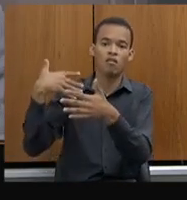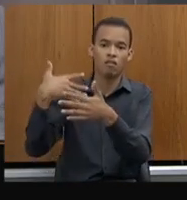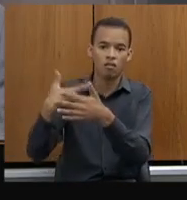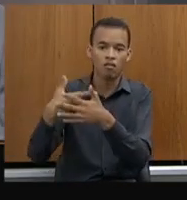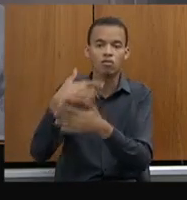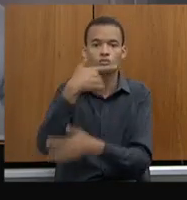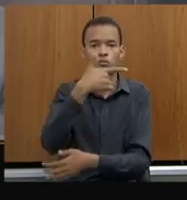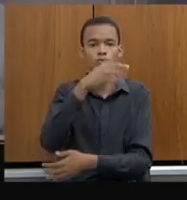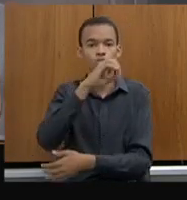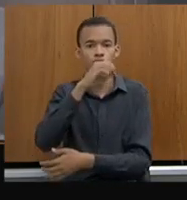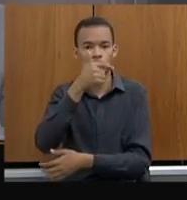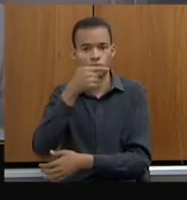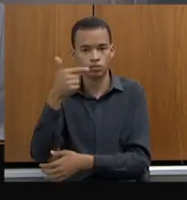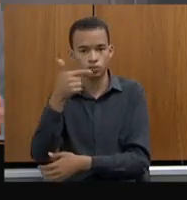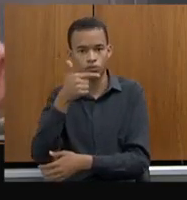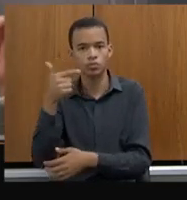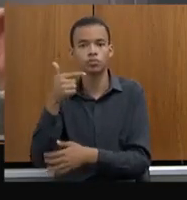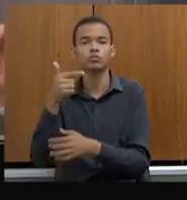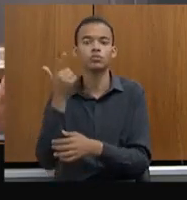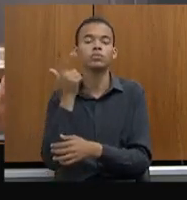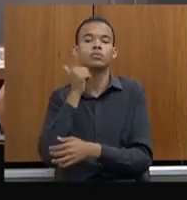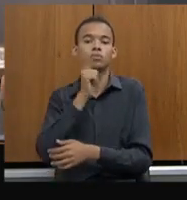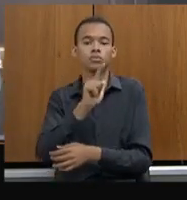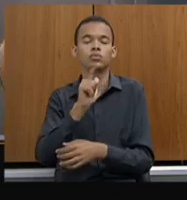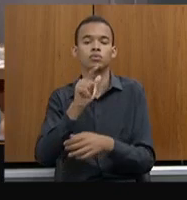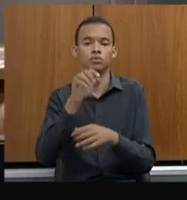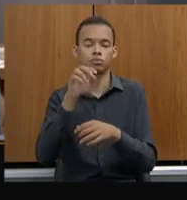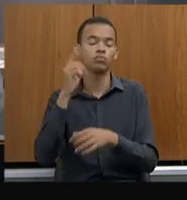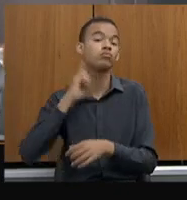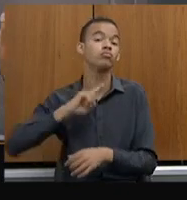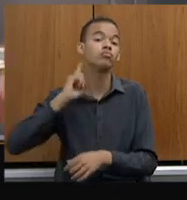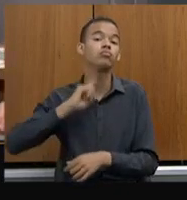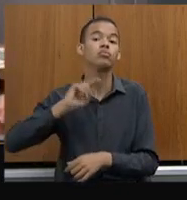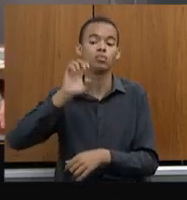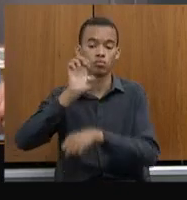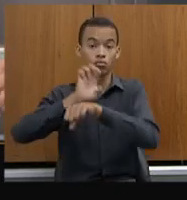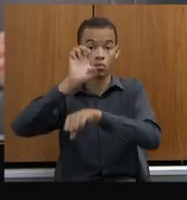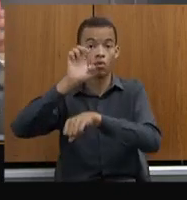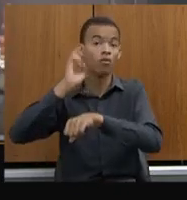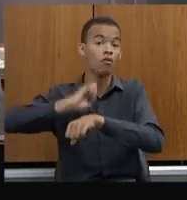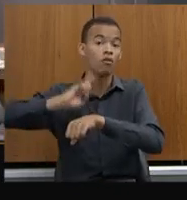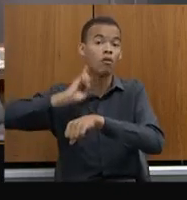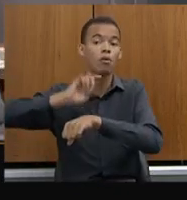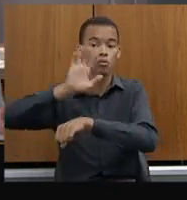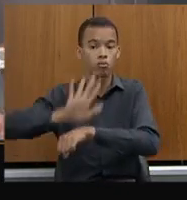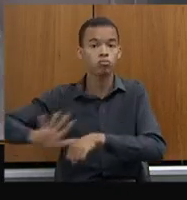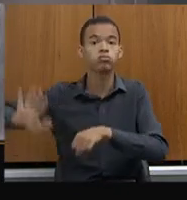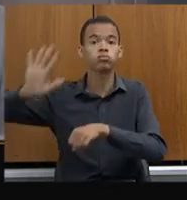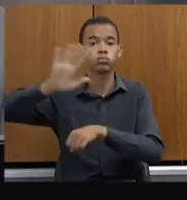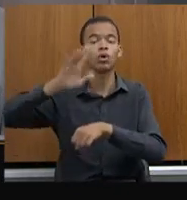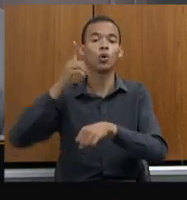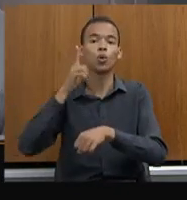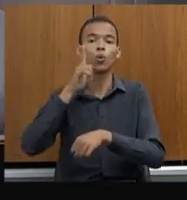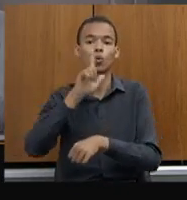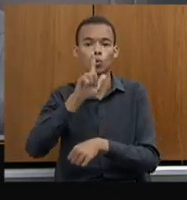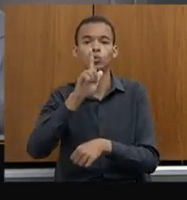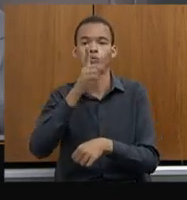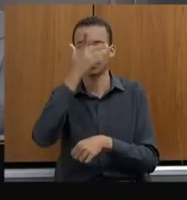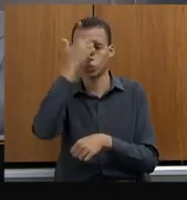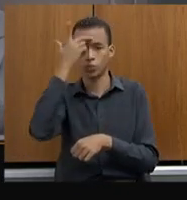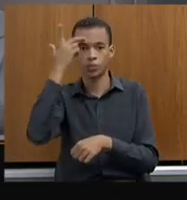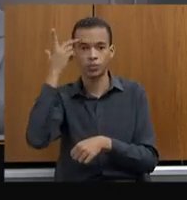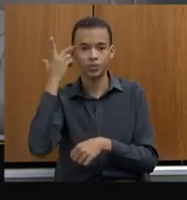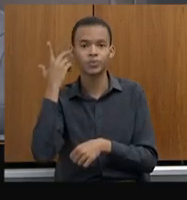nós implementamos em todo o Estado de Minas Gerais a expedição de carteira de identidade, onde a pessoa não tem que